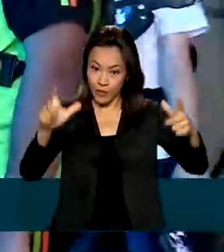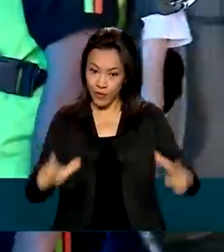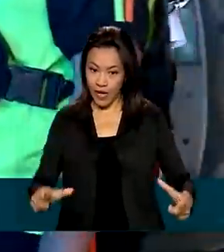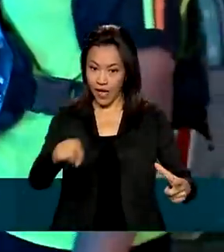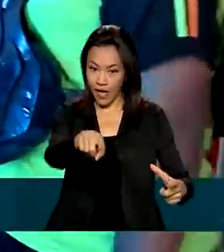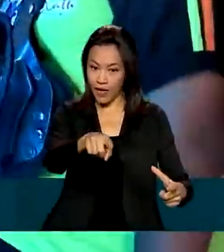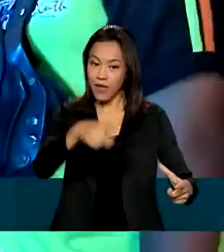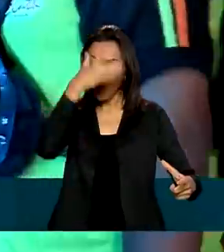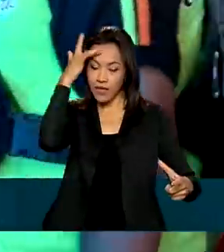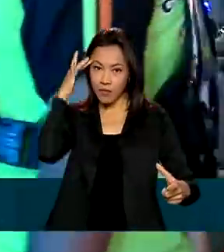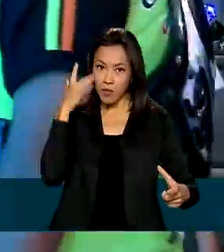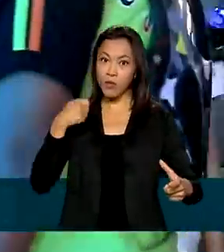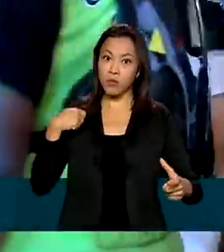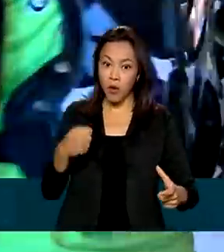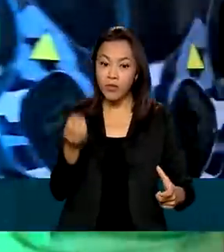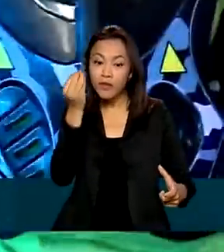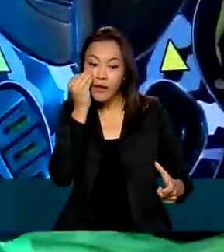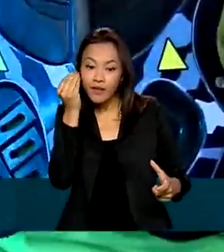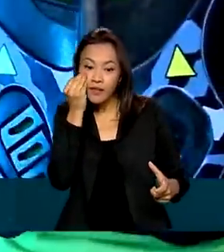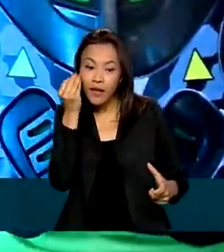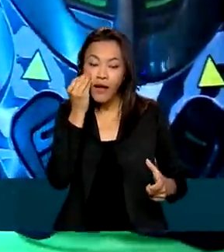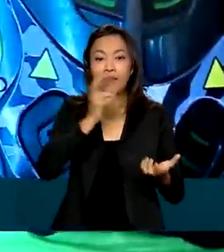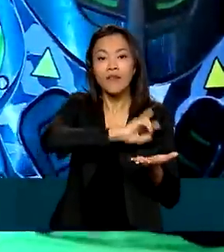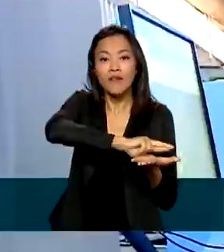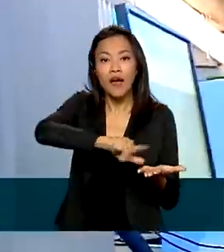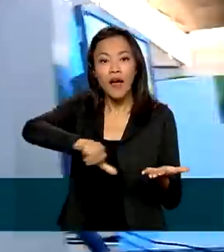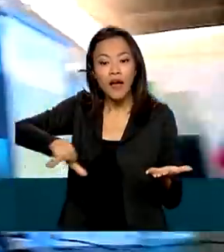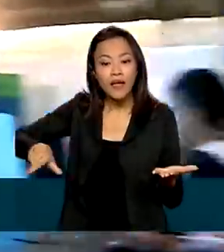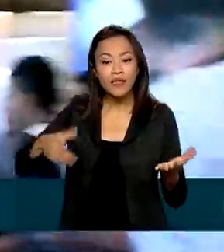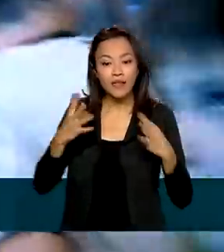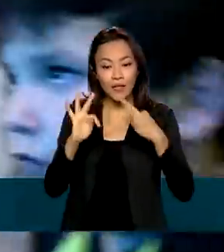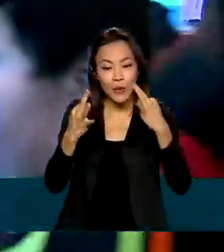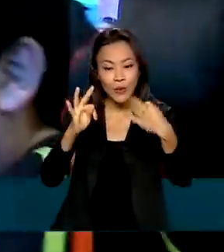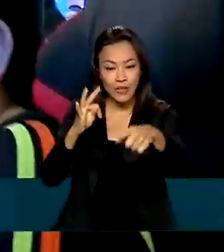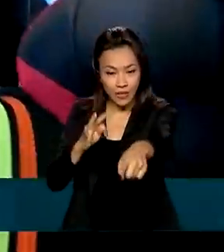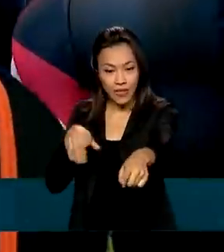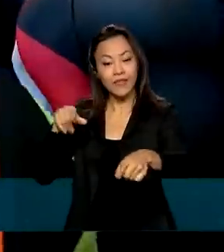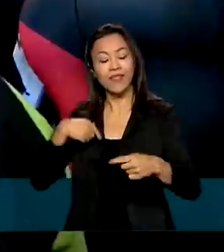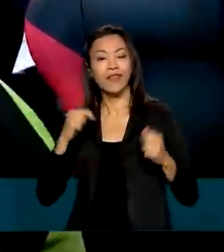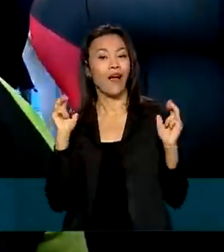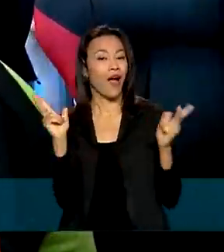onde os visitantes podem testar diversos equipamentos e se divertir.